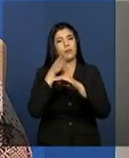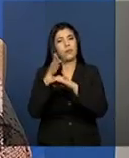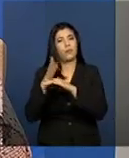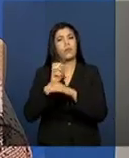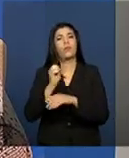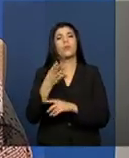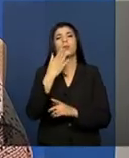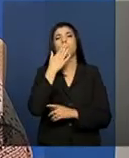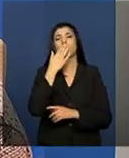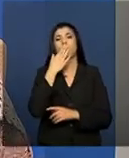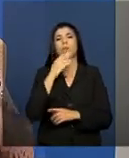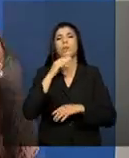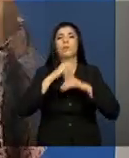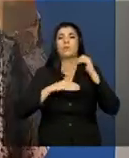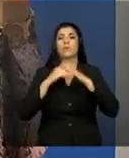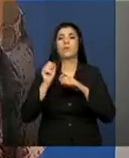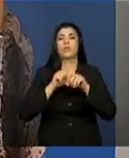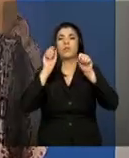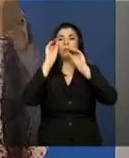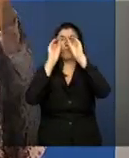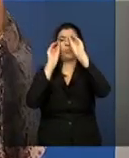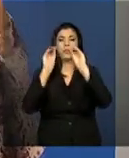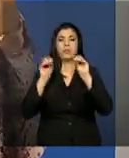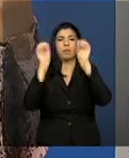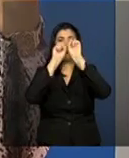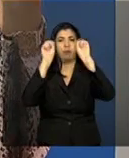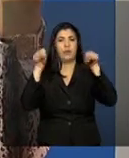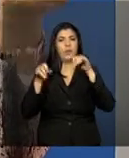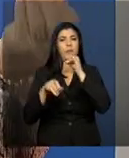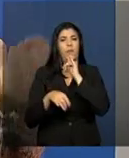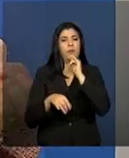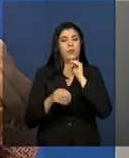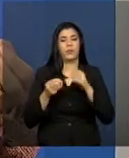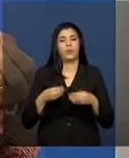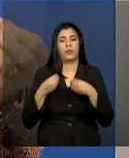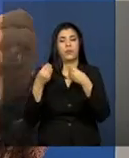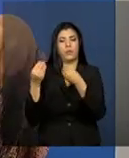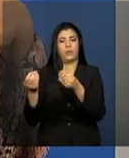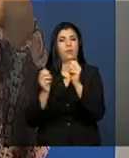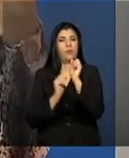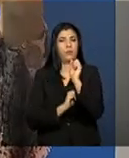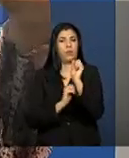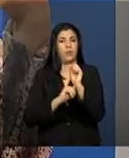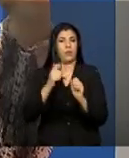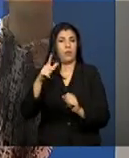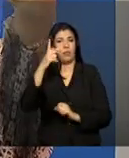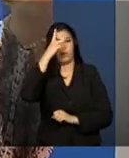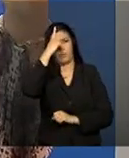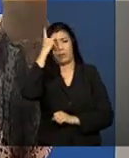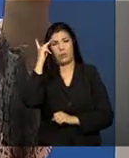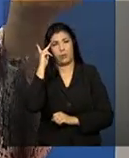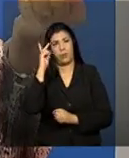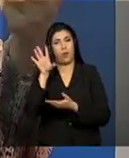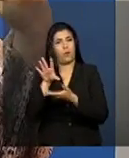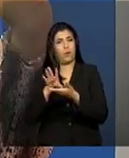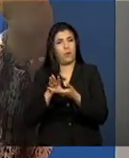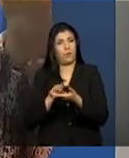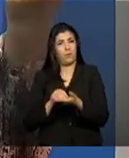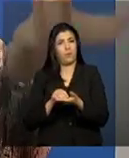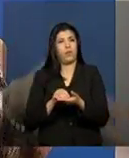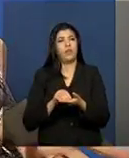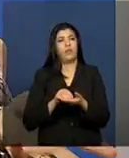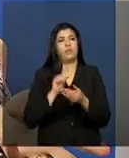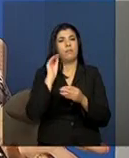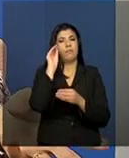efetuaram dentro dos sistemas. Então, se você fornece a sua senha para uma outra pessoa e ela acaba fazendo alguma ação